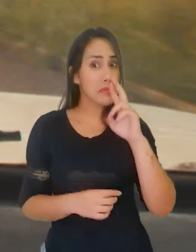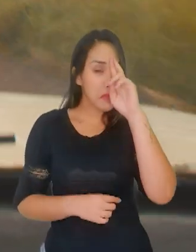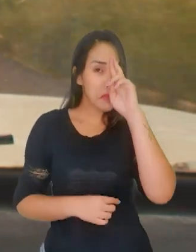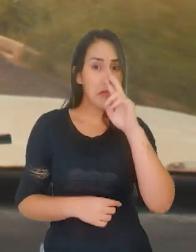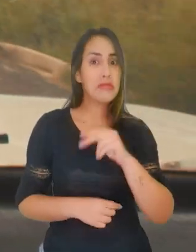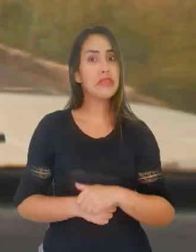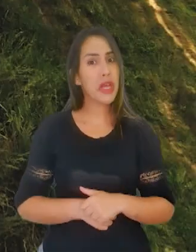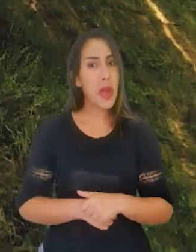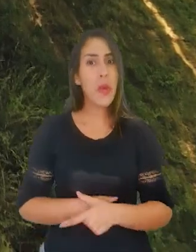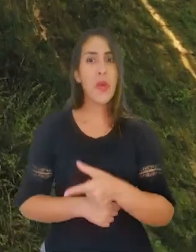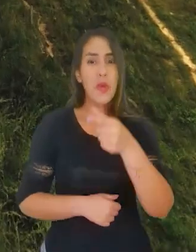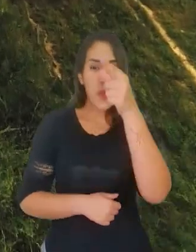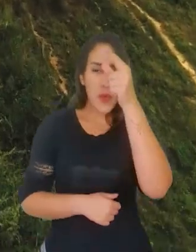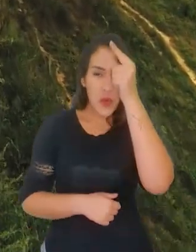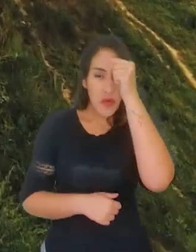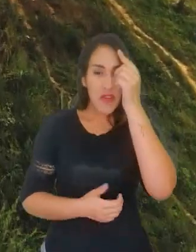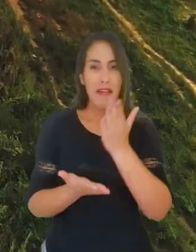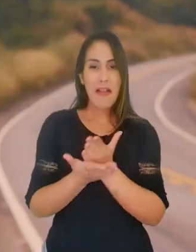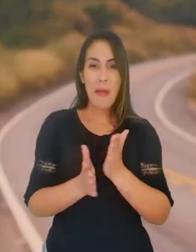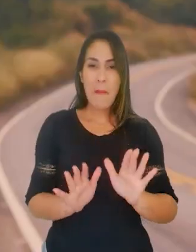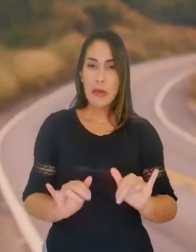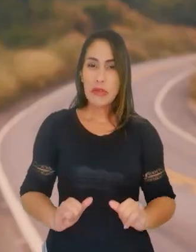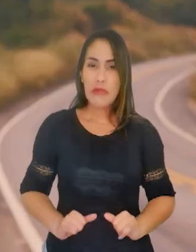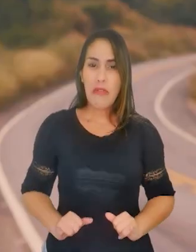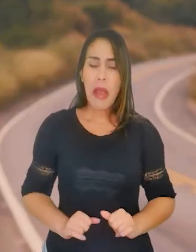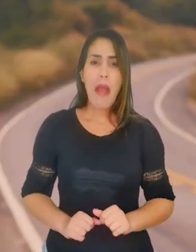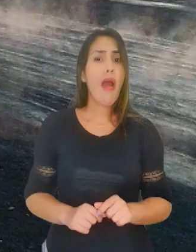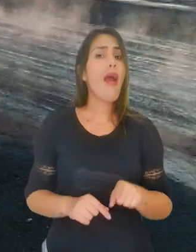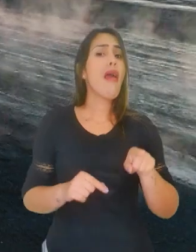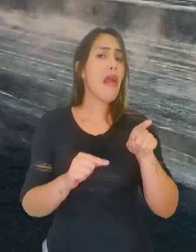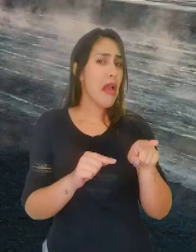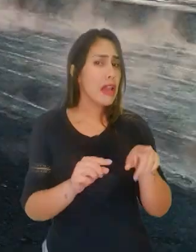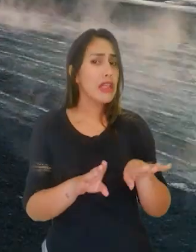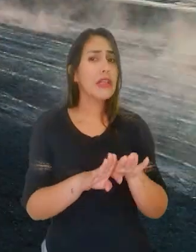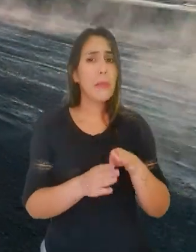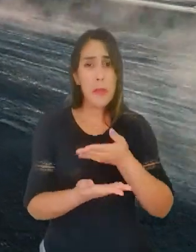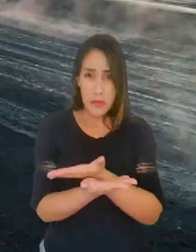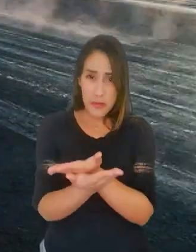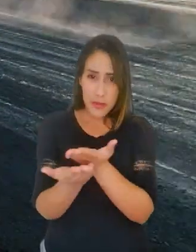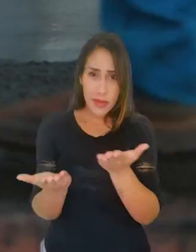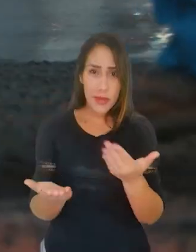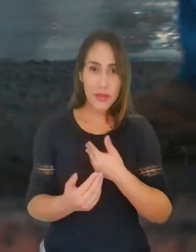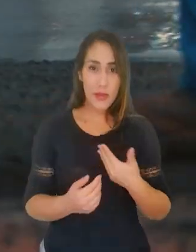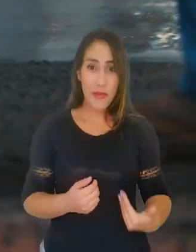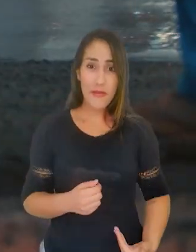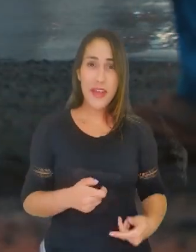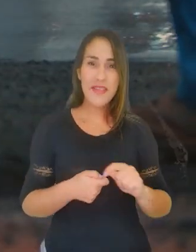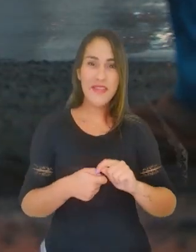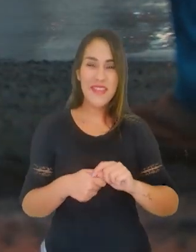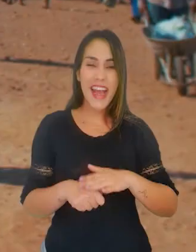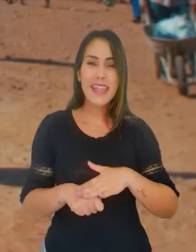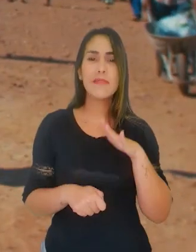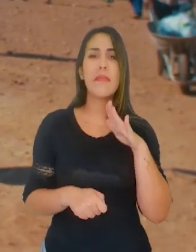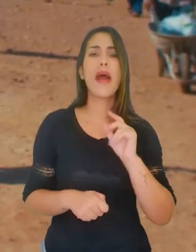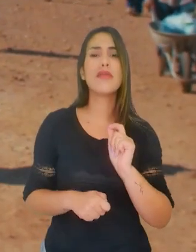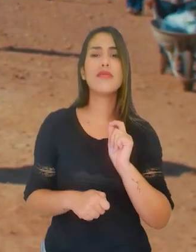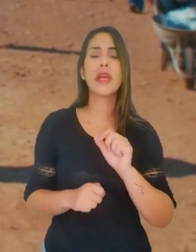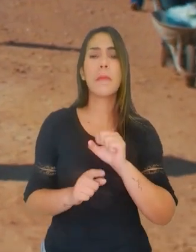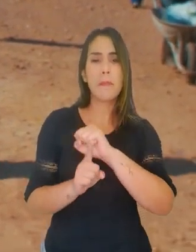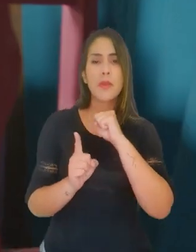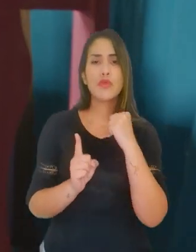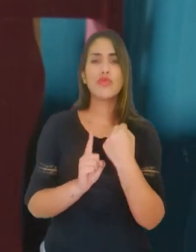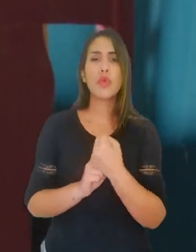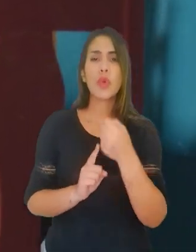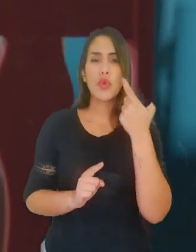isso aí. Até que enfim, acabou o sofrimento. É pelo Edgar e por você que o governo de Mato Grosso faz mais. Faz mais